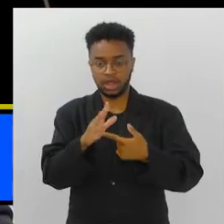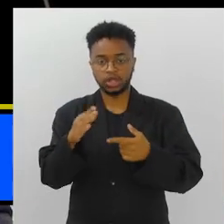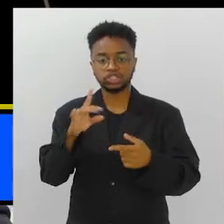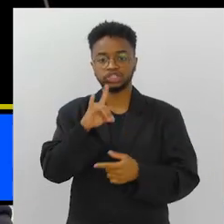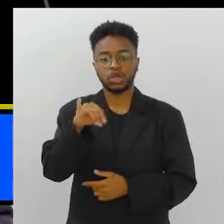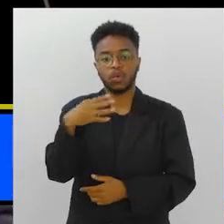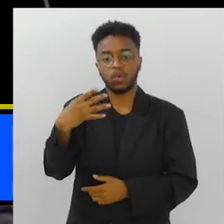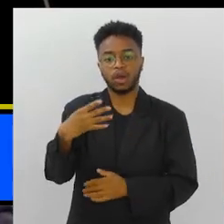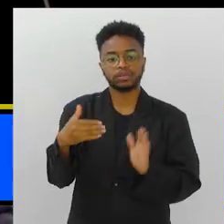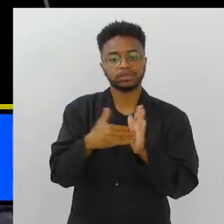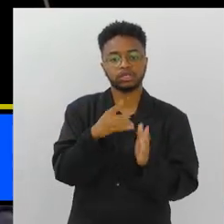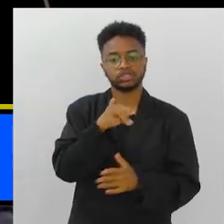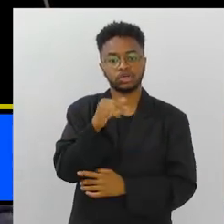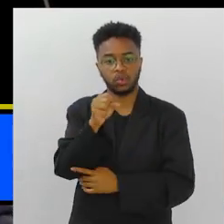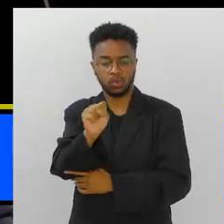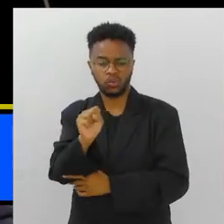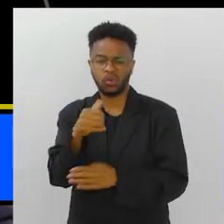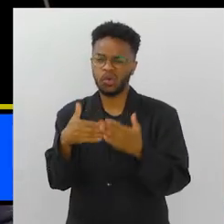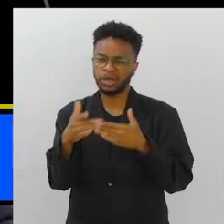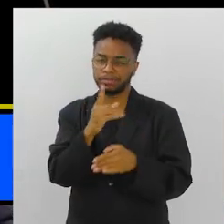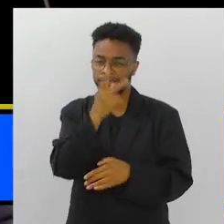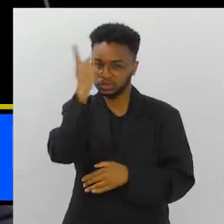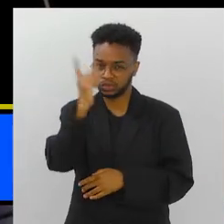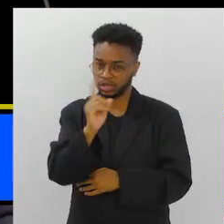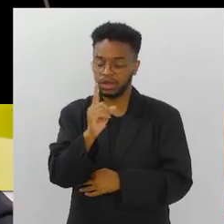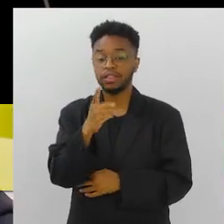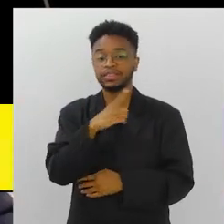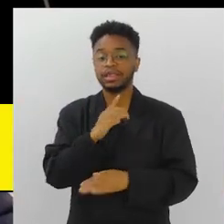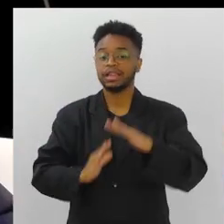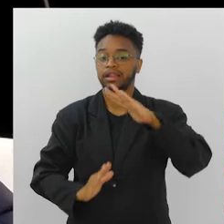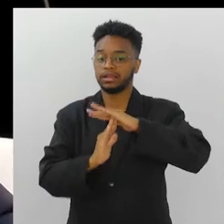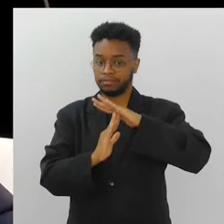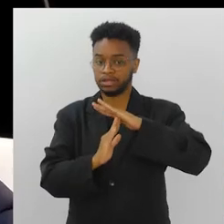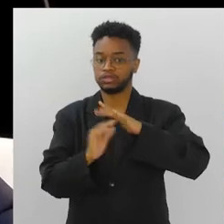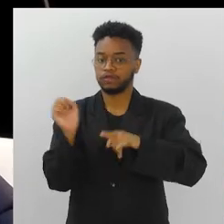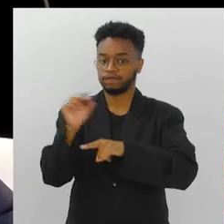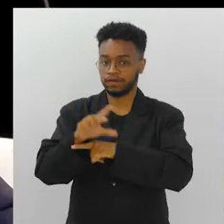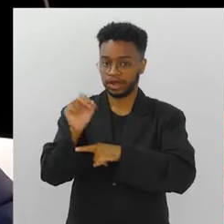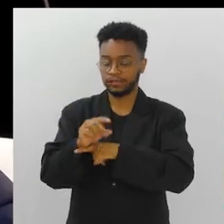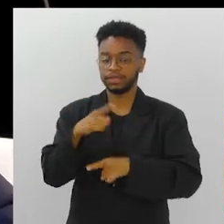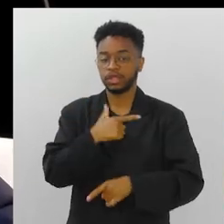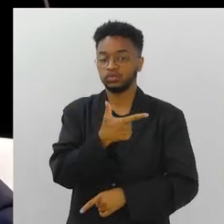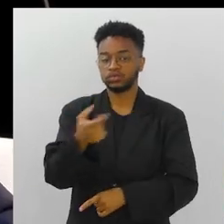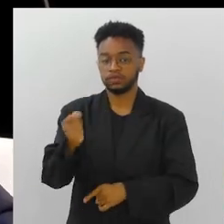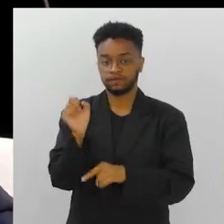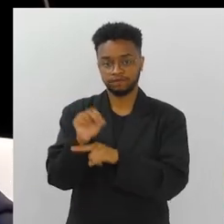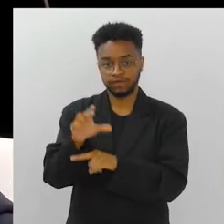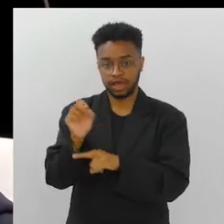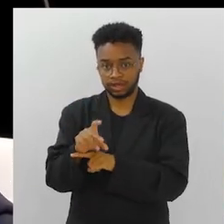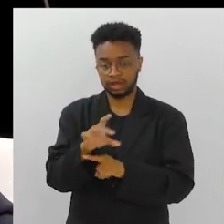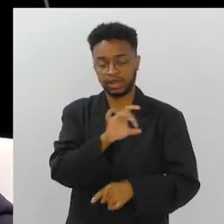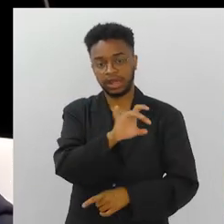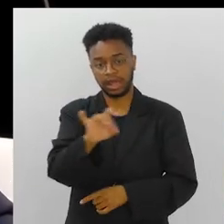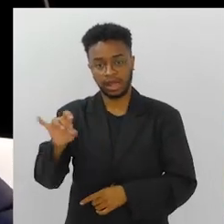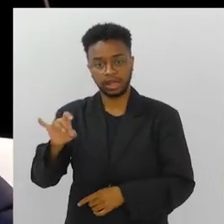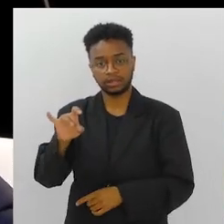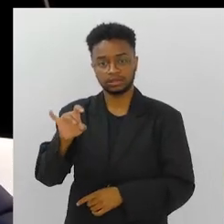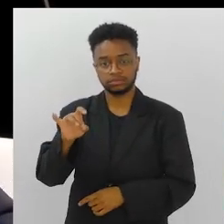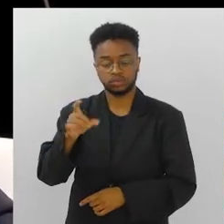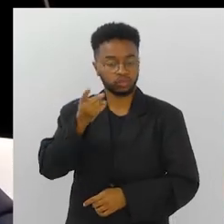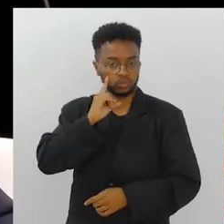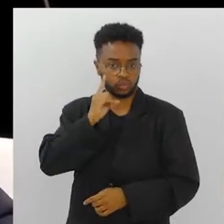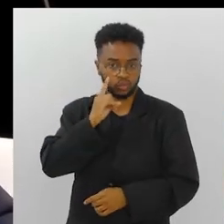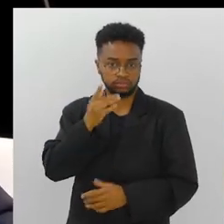4 ou dia 8. Só que, quer dizer, qualquer um não. A gente, infelizmente, tem um número de vagas. A gente tem 200 vagas por cada